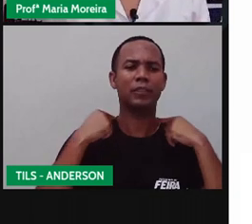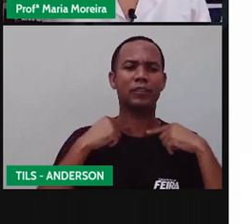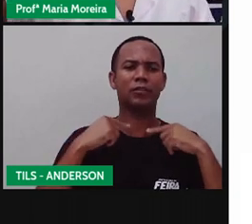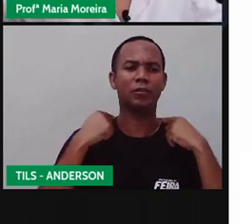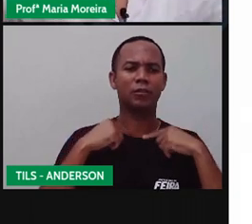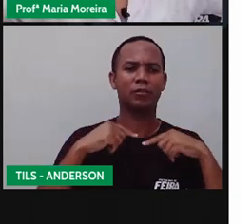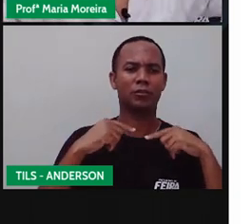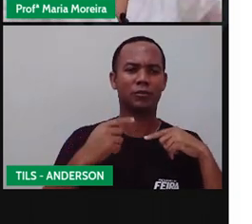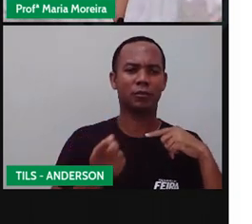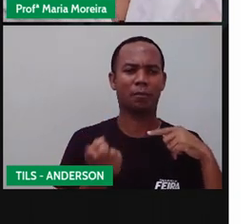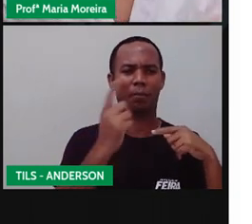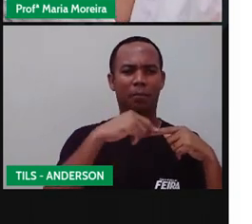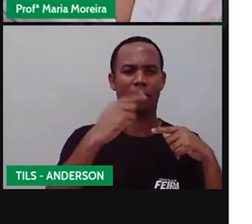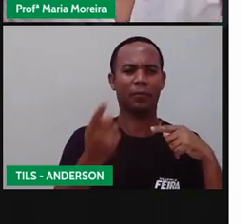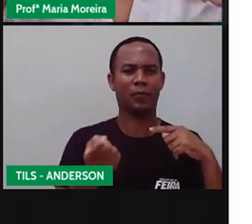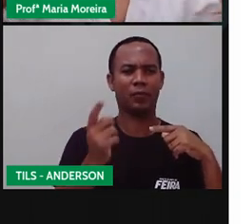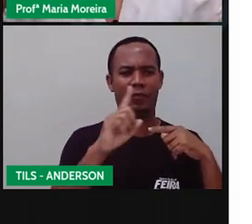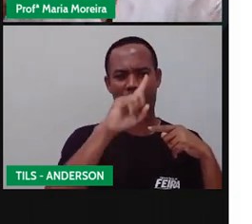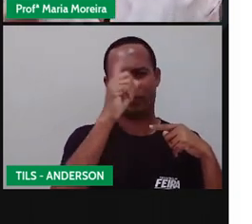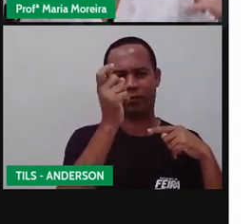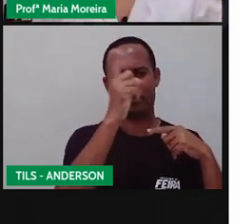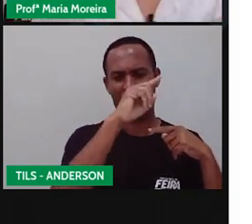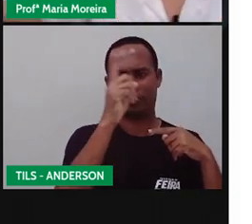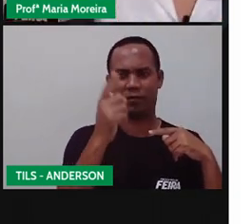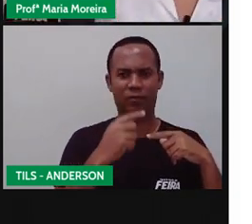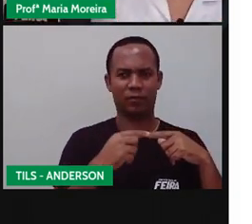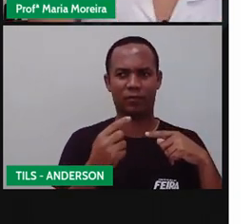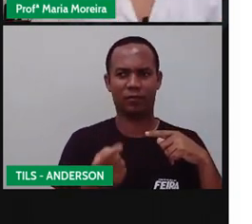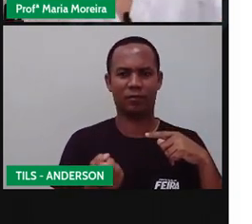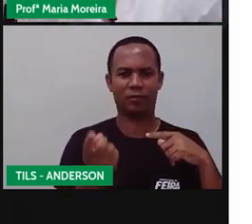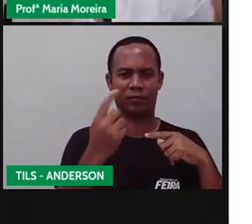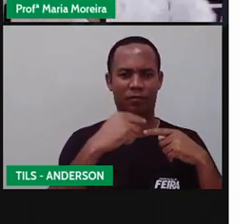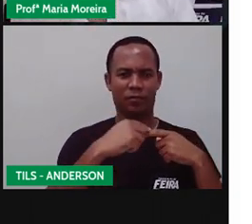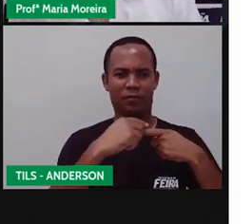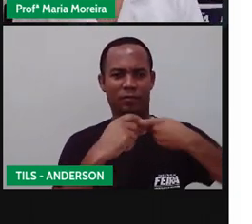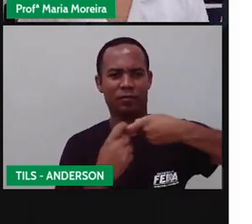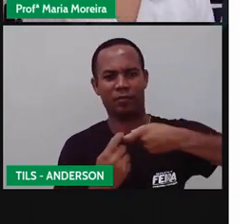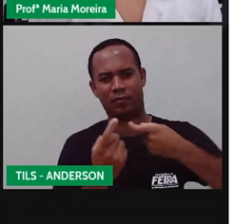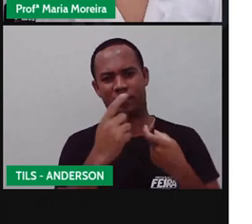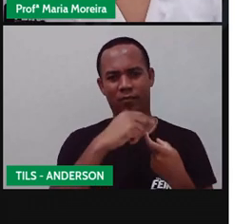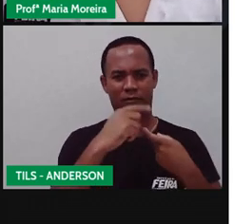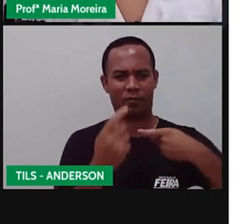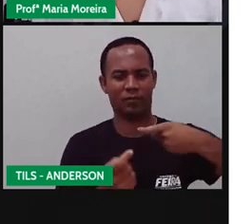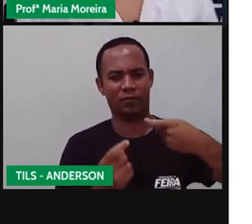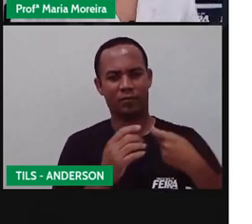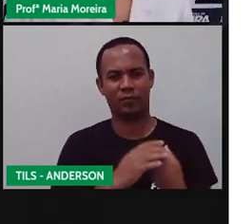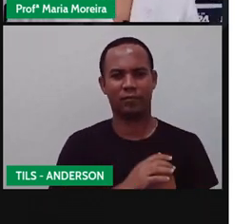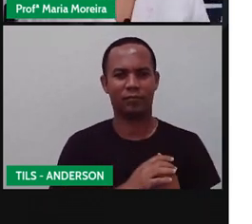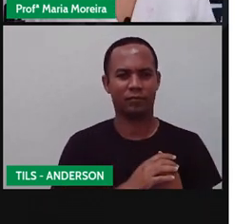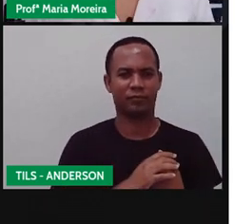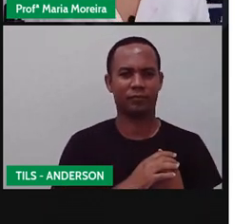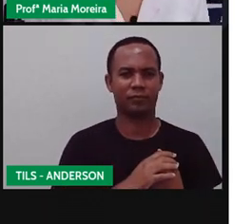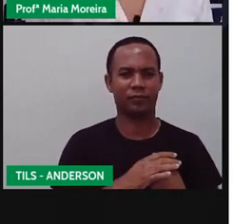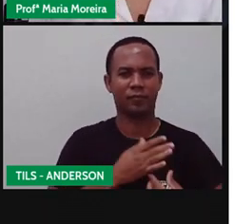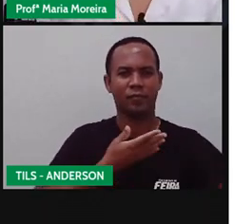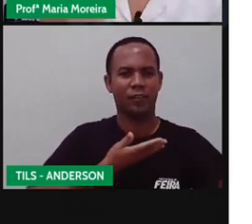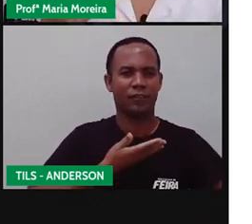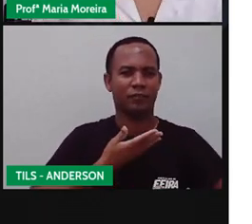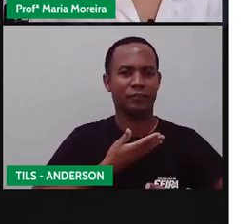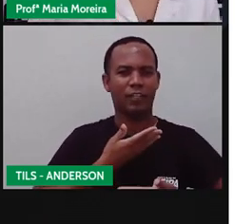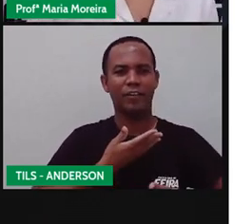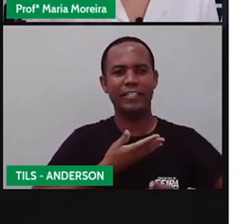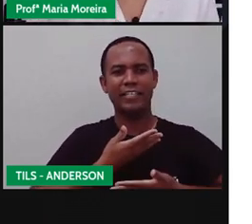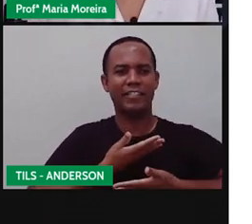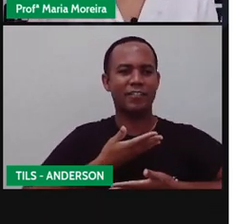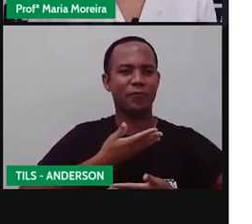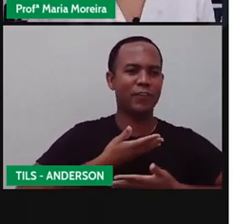pescoço que você faz com o dedo, e aí você puxa, depois você consegue puxar as pernas. Então, isso vai variar muito de quê? De